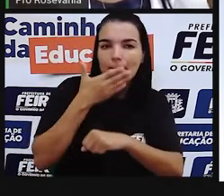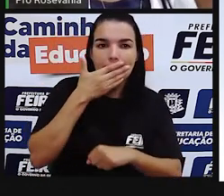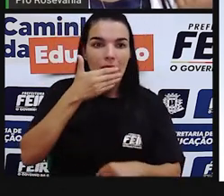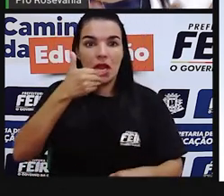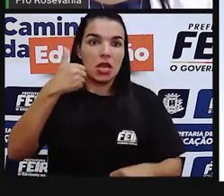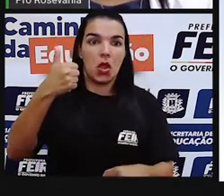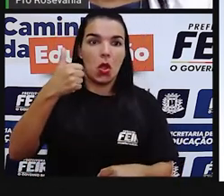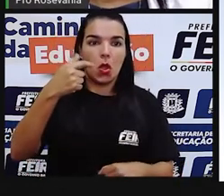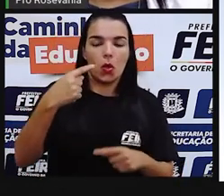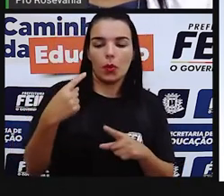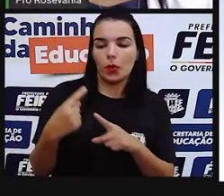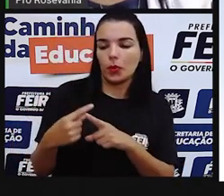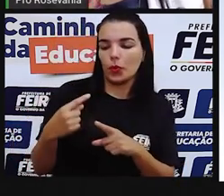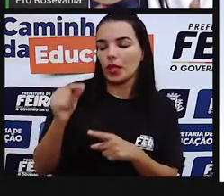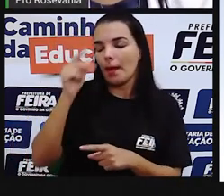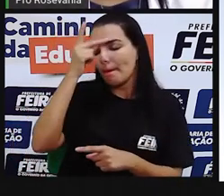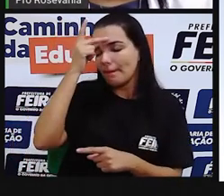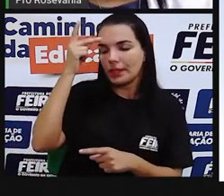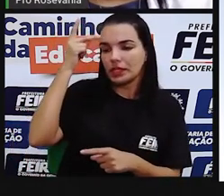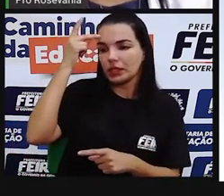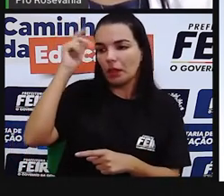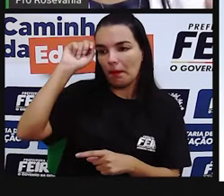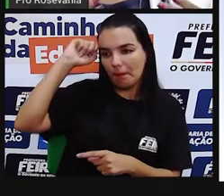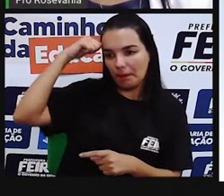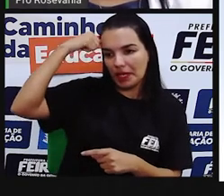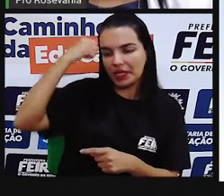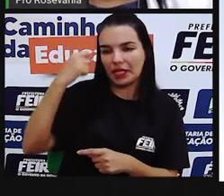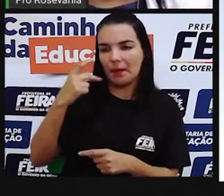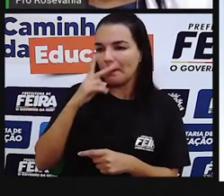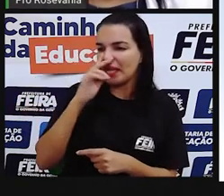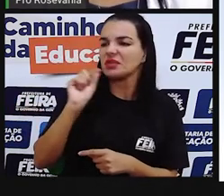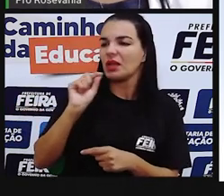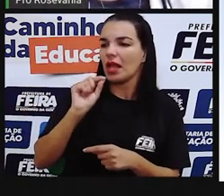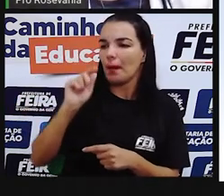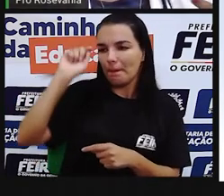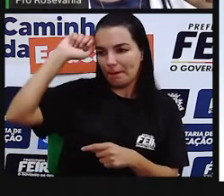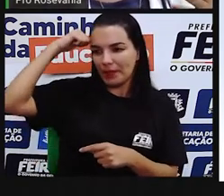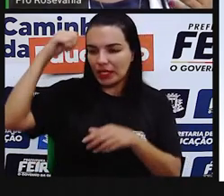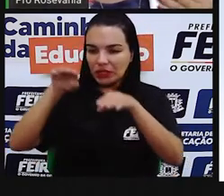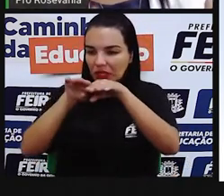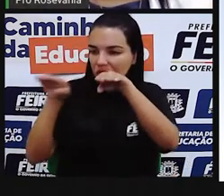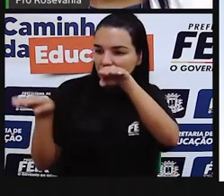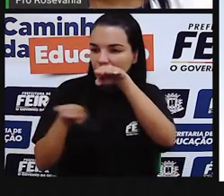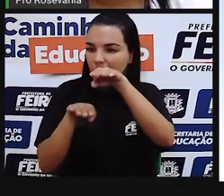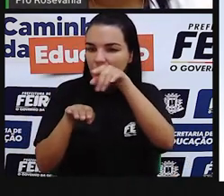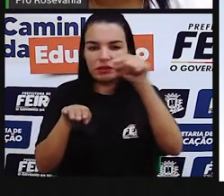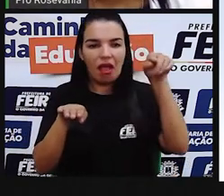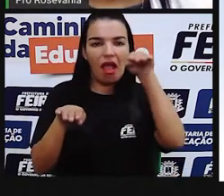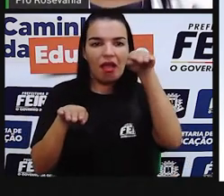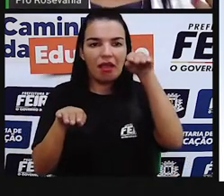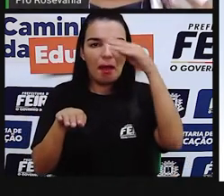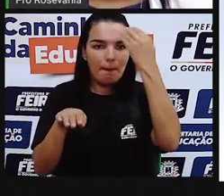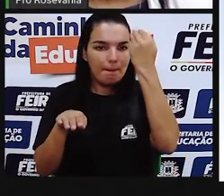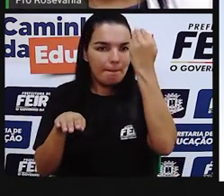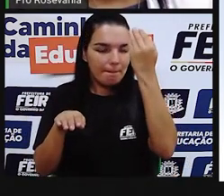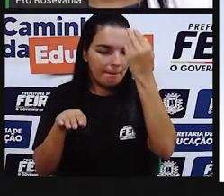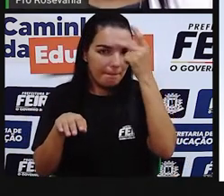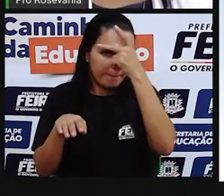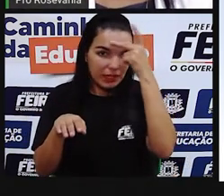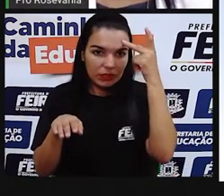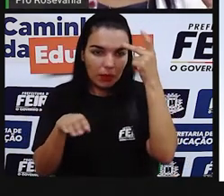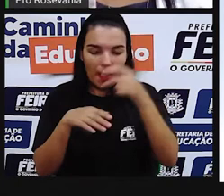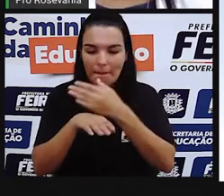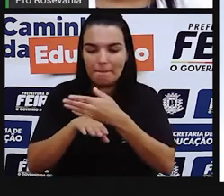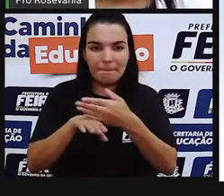enquanto a outra raça, ela é sublimita, sem poder descer, tem que ser escravizada, tem que ser não